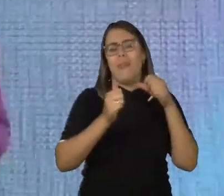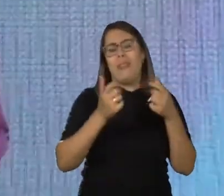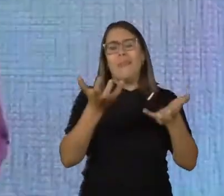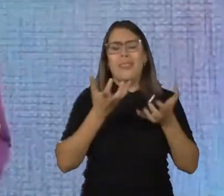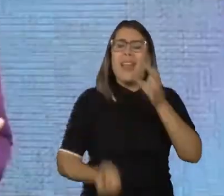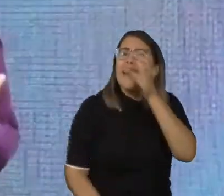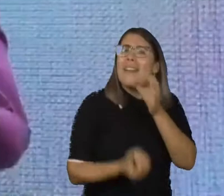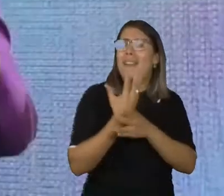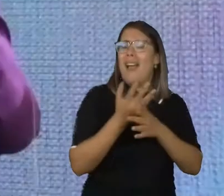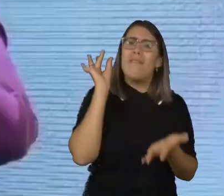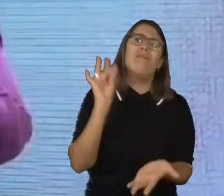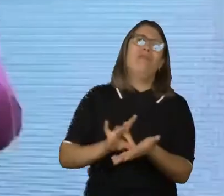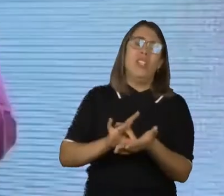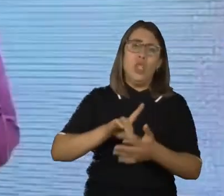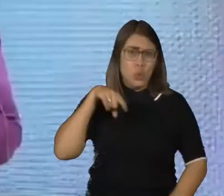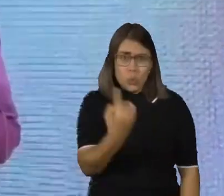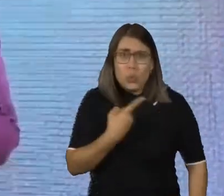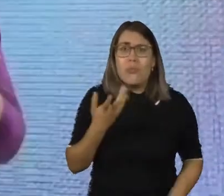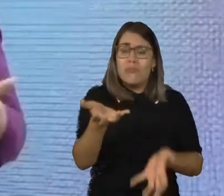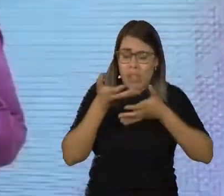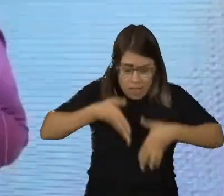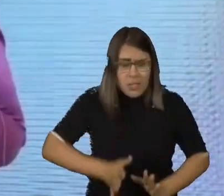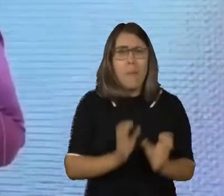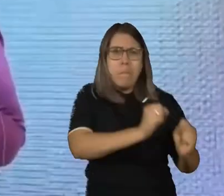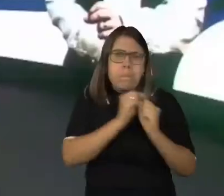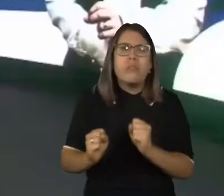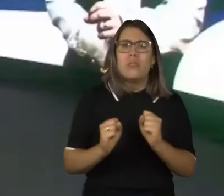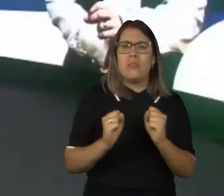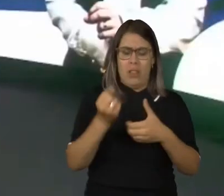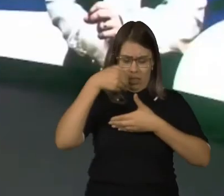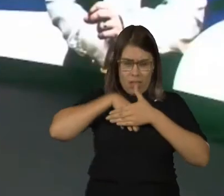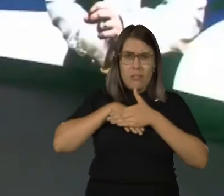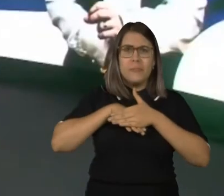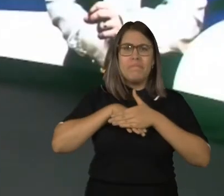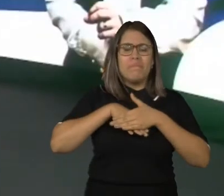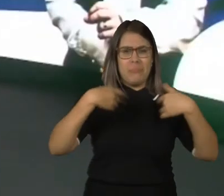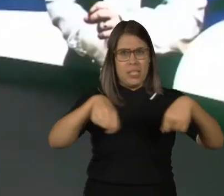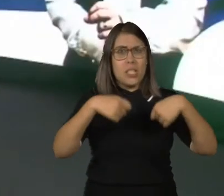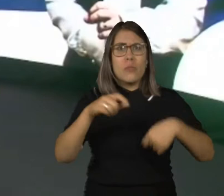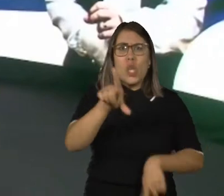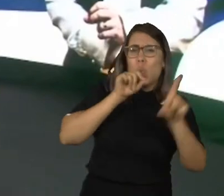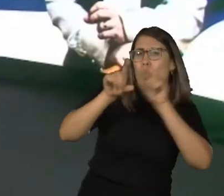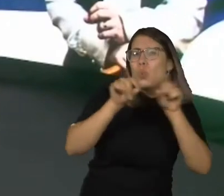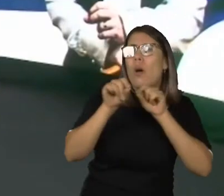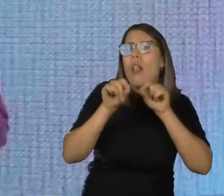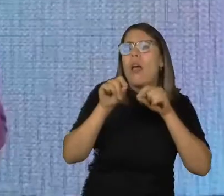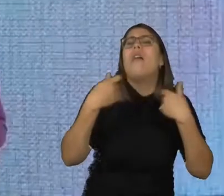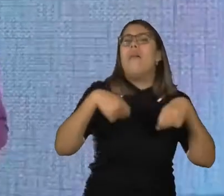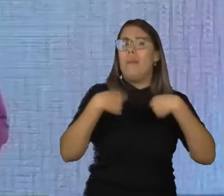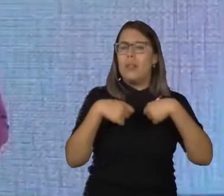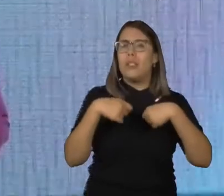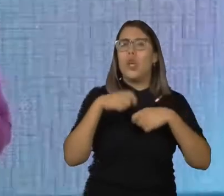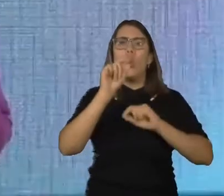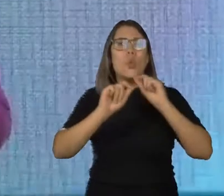realidades. Todos nós nascemos com o poder dentro de nós, da decisão, das escolhas. Então, digo sempre assim,